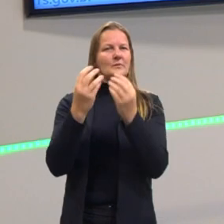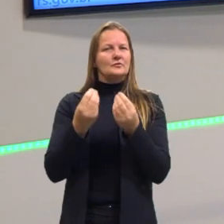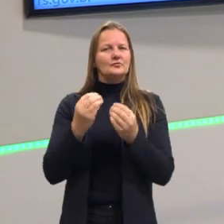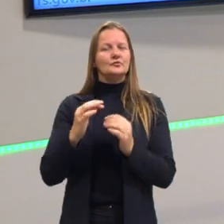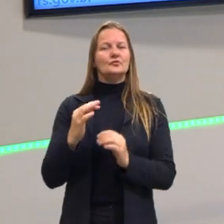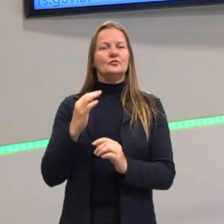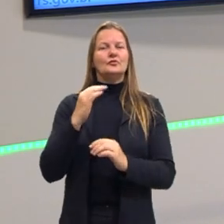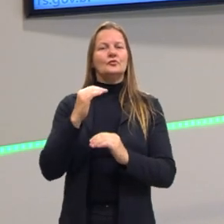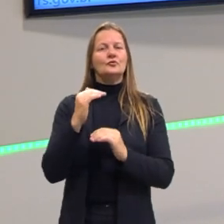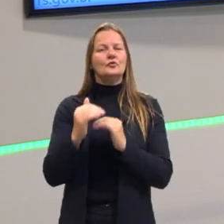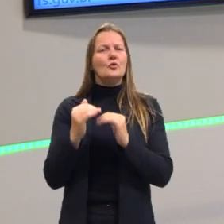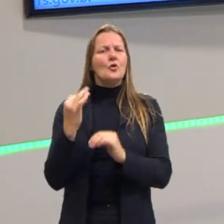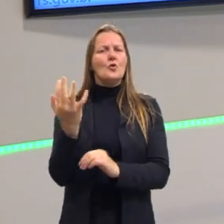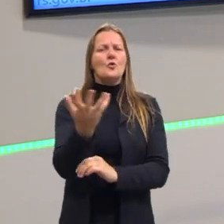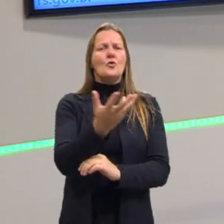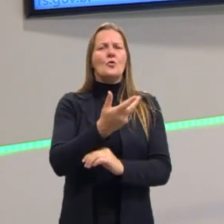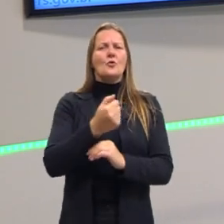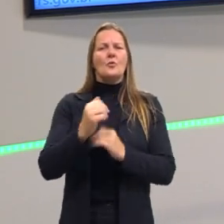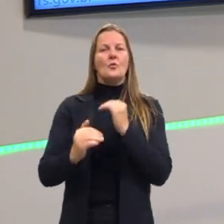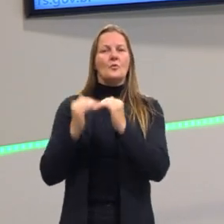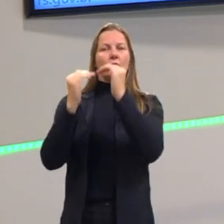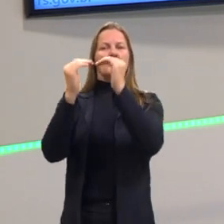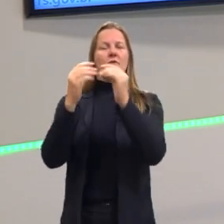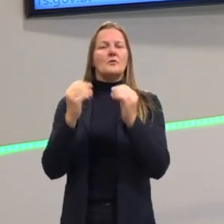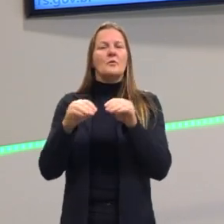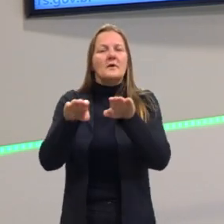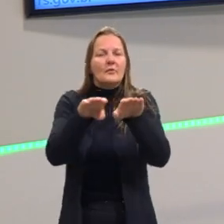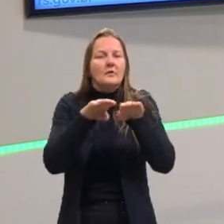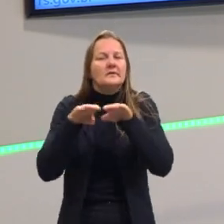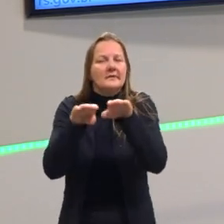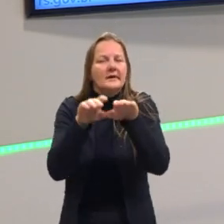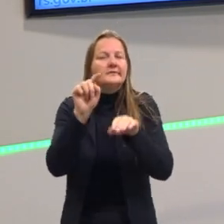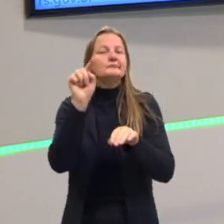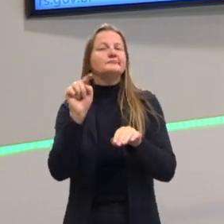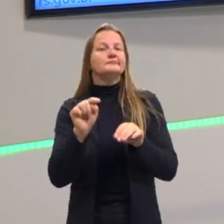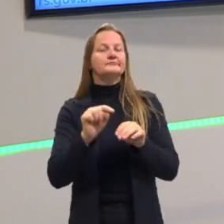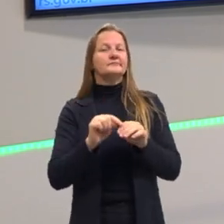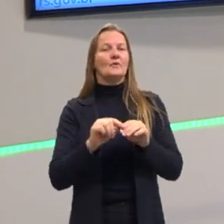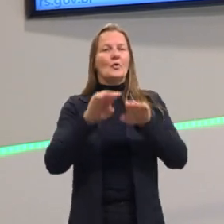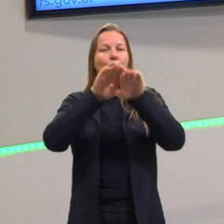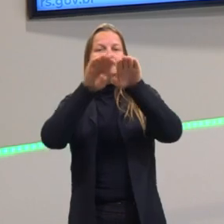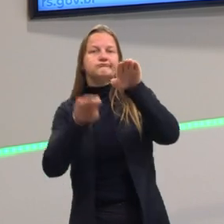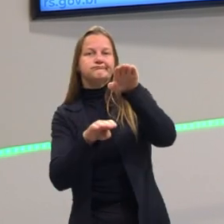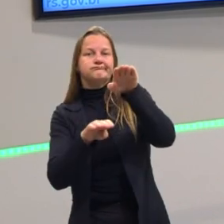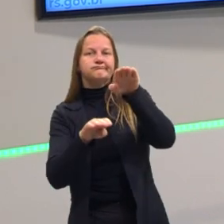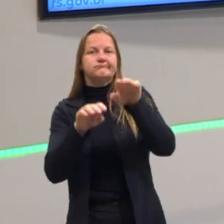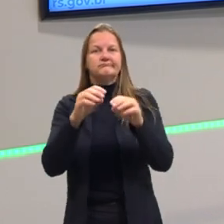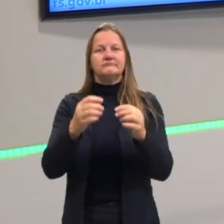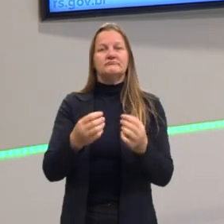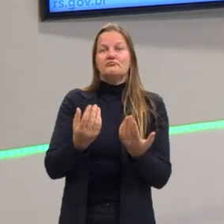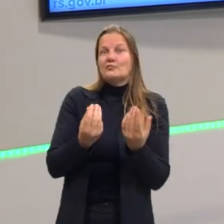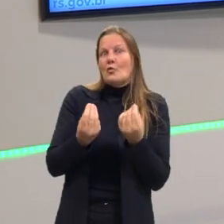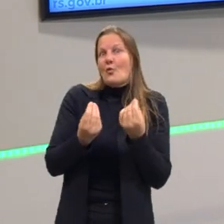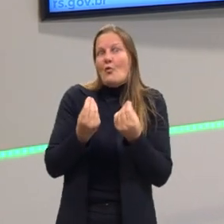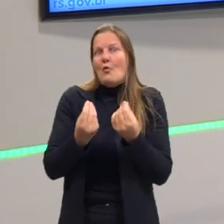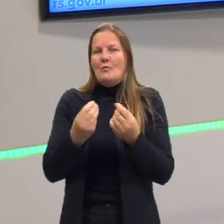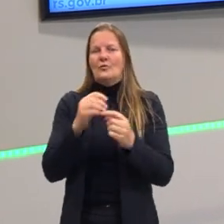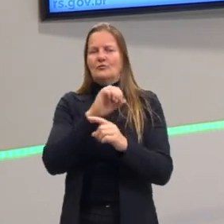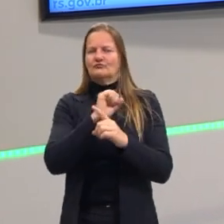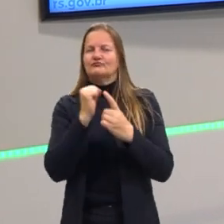essa modernização, se ela é igualitária, se ela é desigual, alguns passos, como acontece